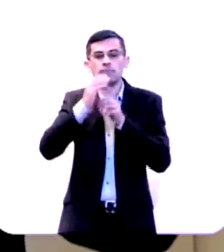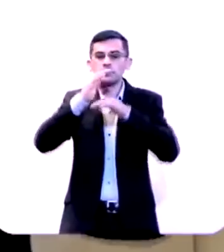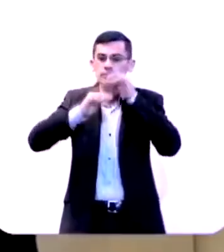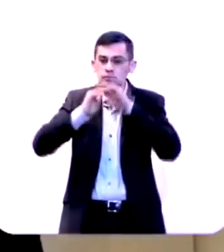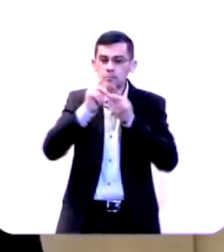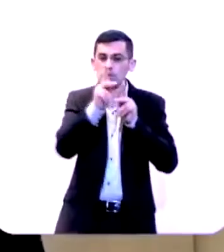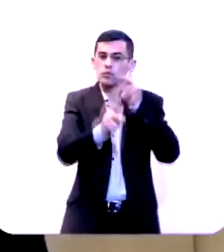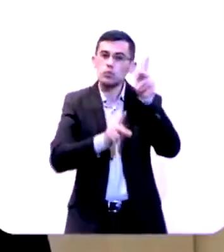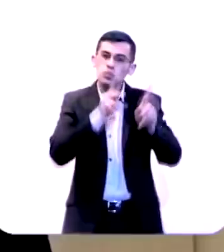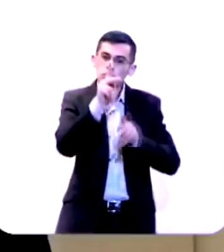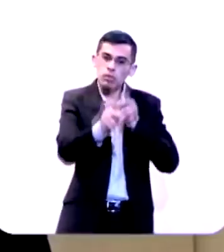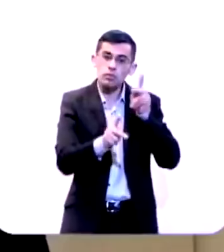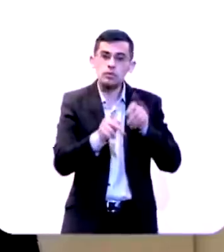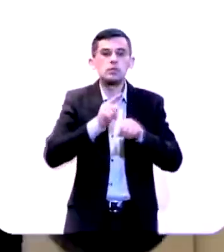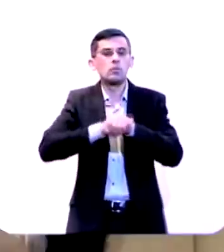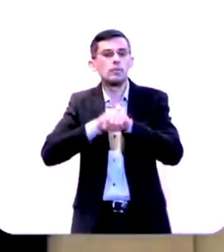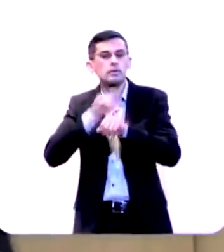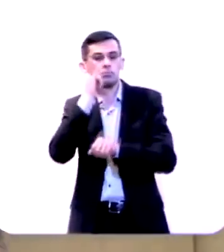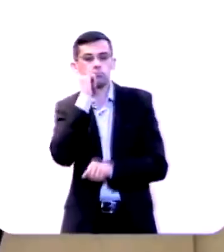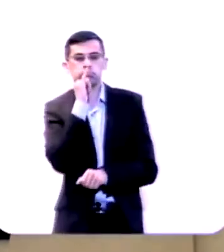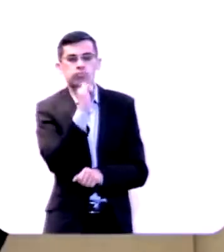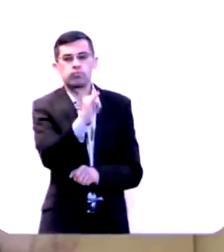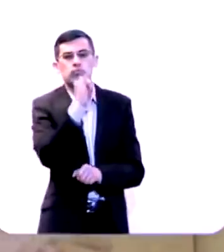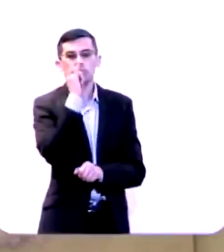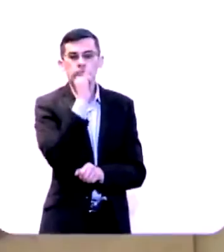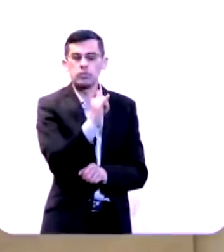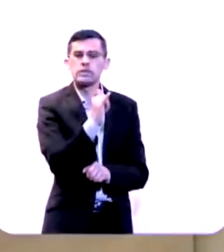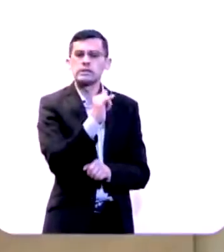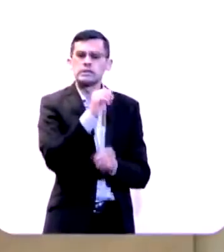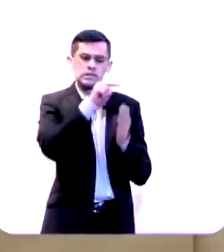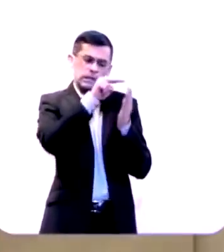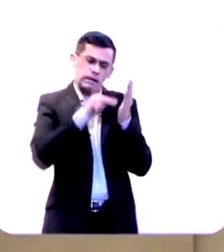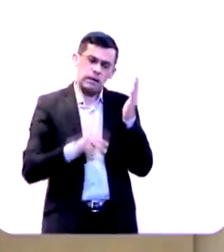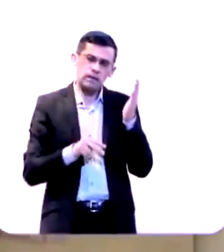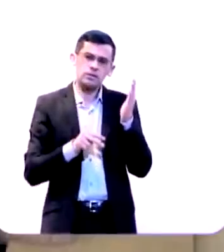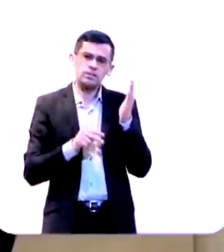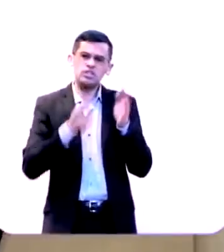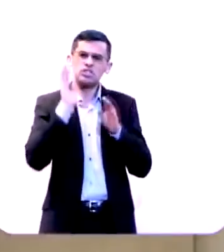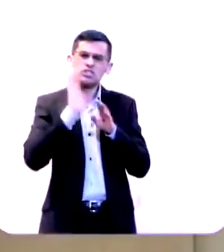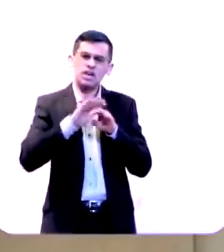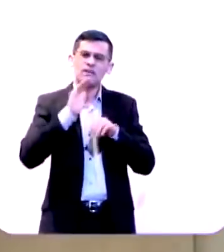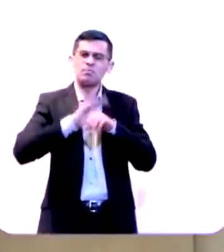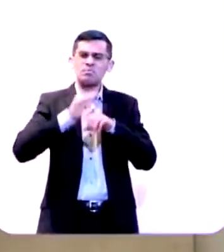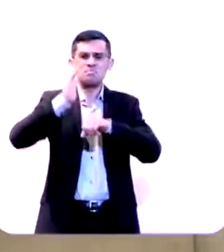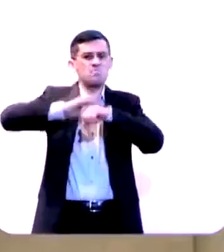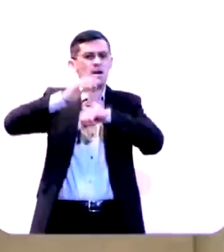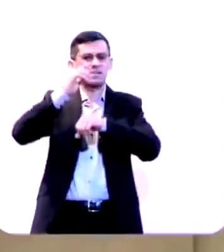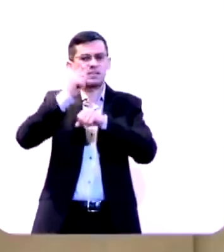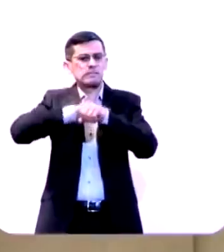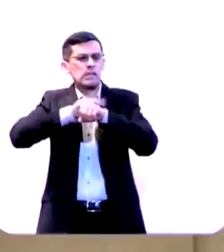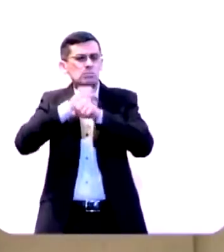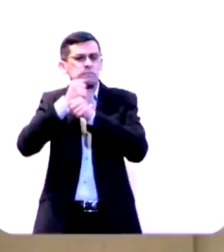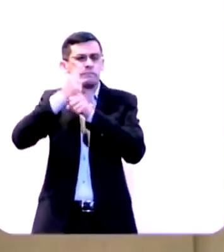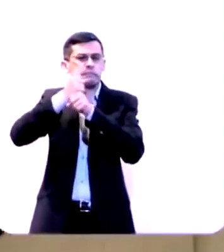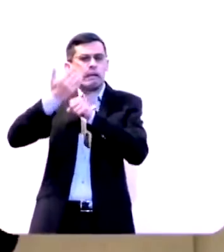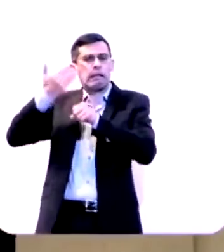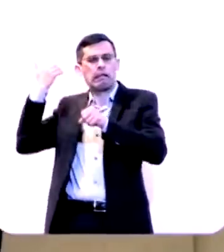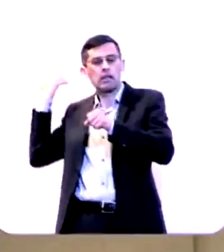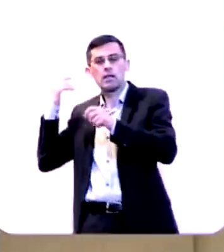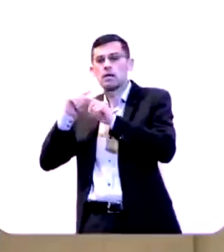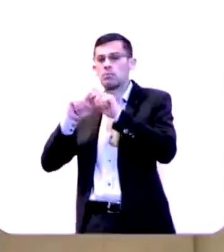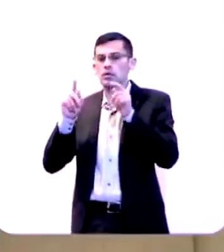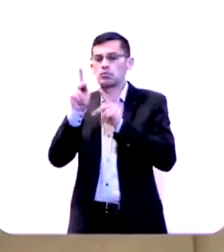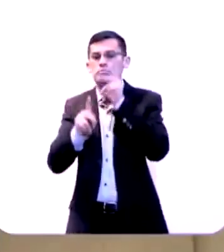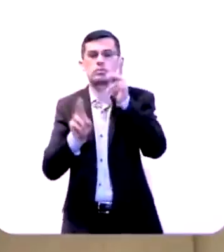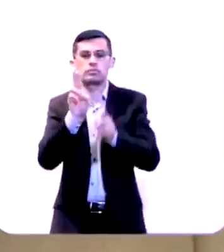daquele povo enquanto o profeta estava falando e se a gente olhar na história estava há muito mais tempo mas eles não